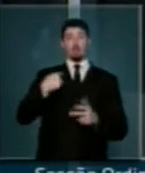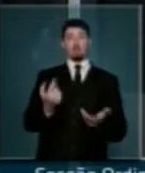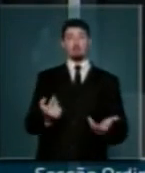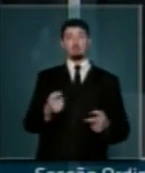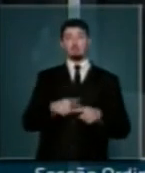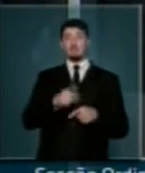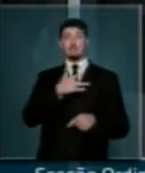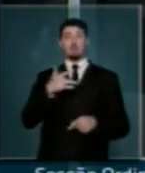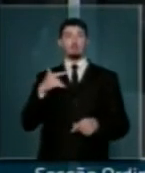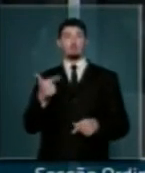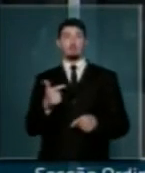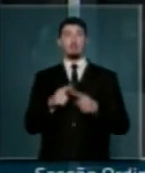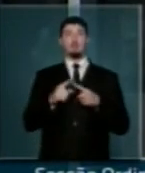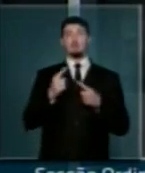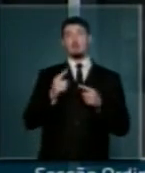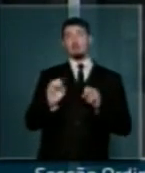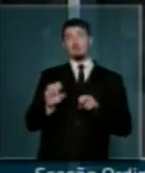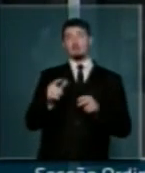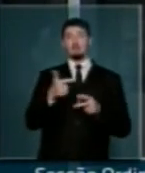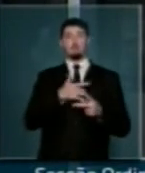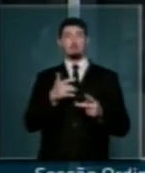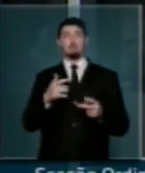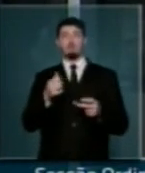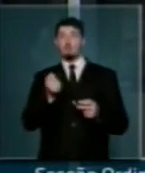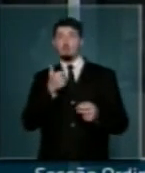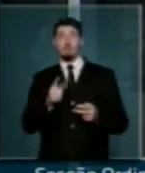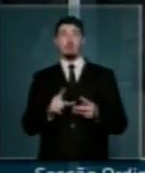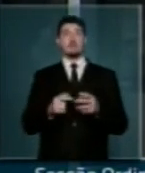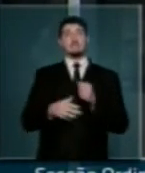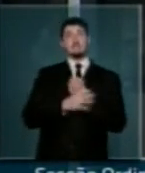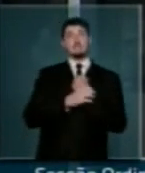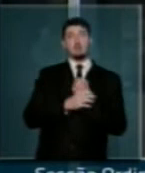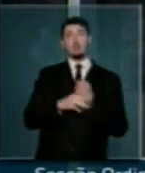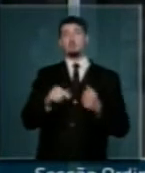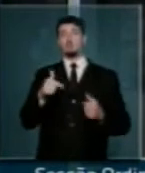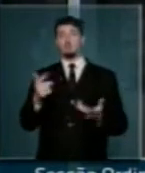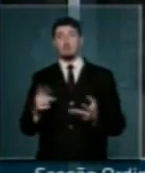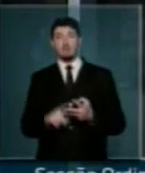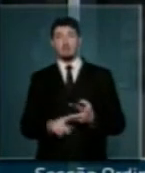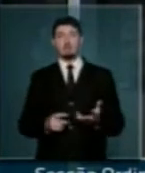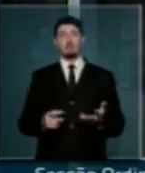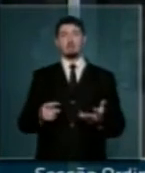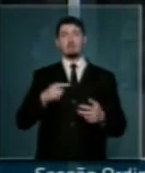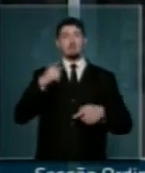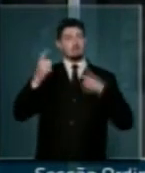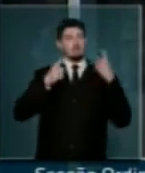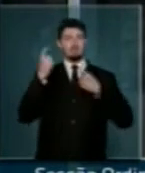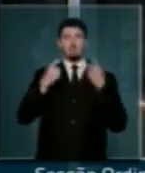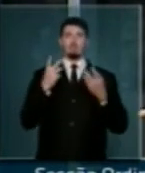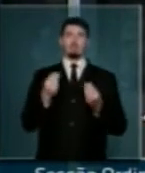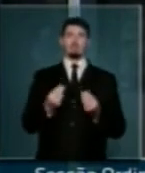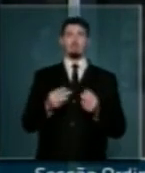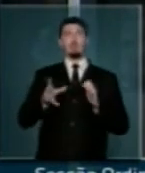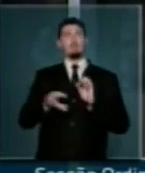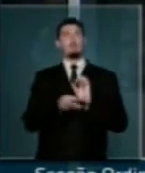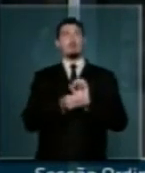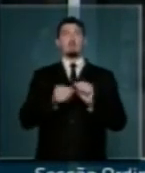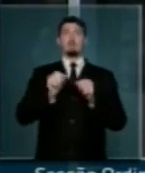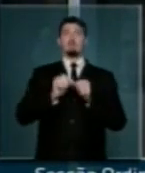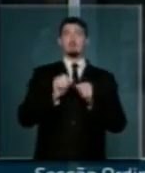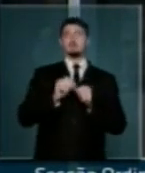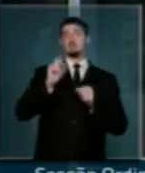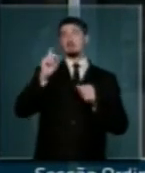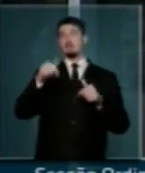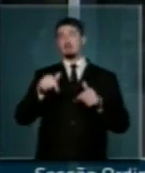funcionando, porque a educação não está funcionando, porque a segurança não está funcionando, e nós nos preocupamos tanto com emendas parlamentares